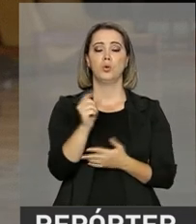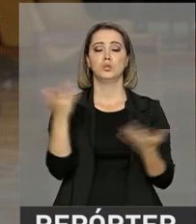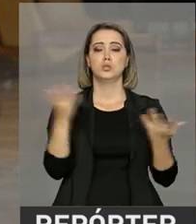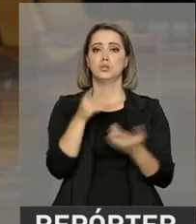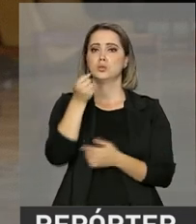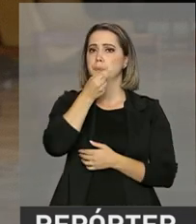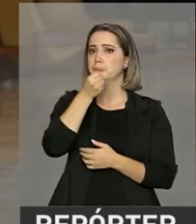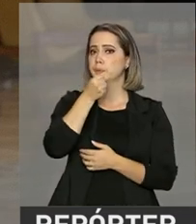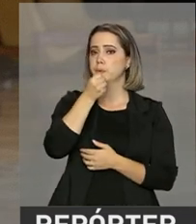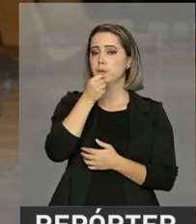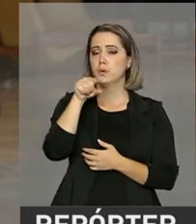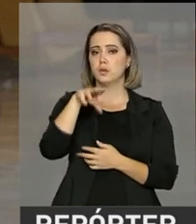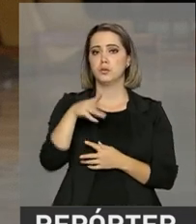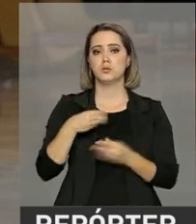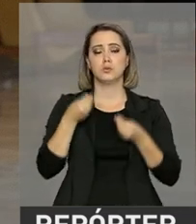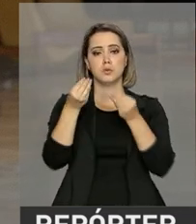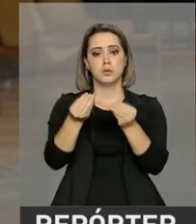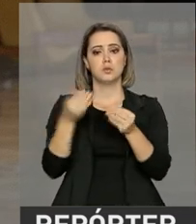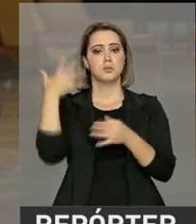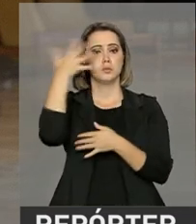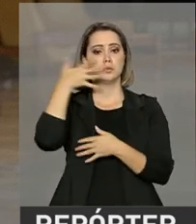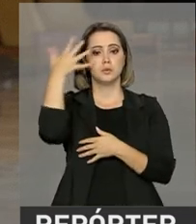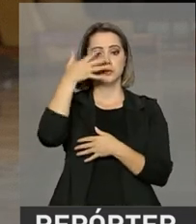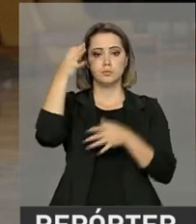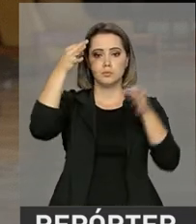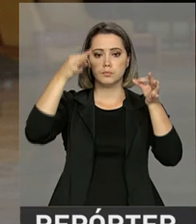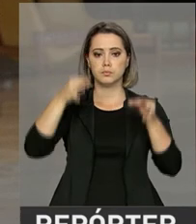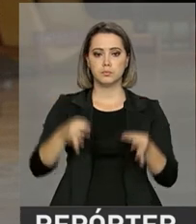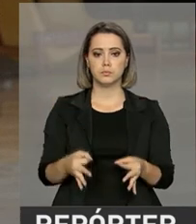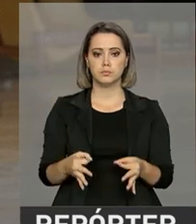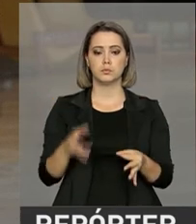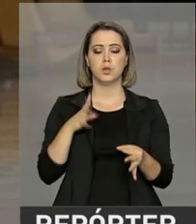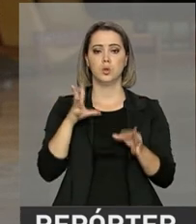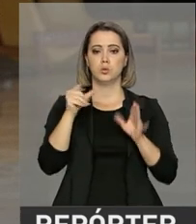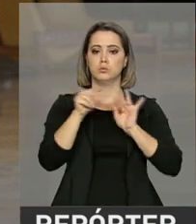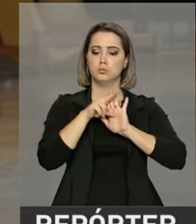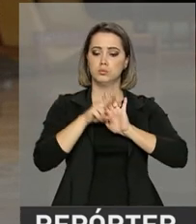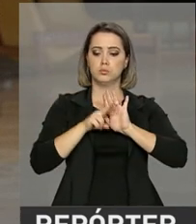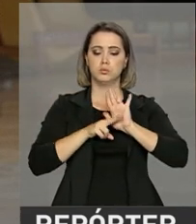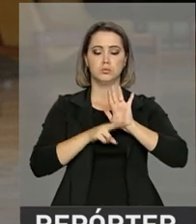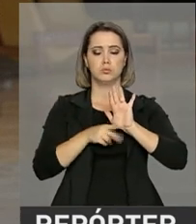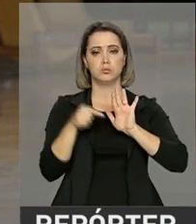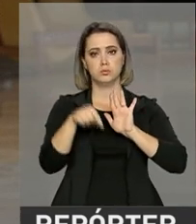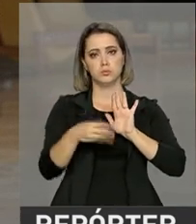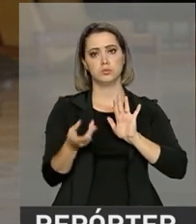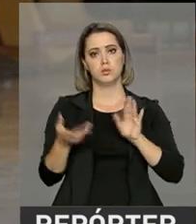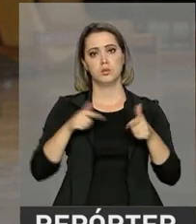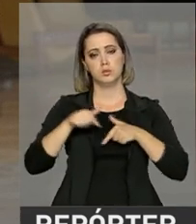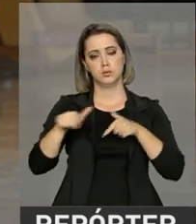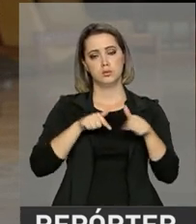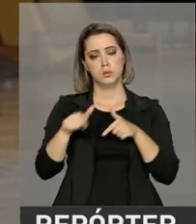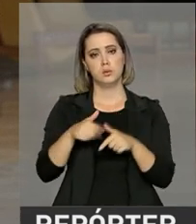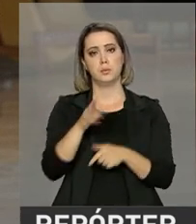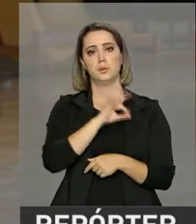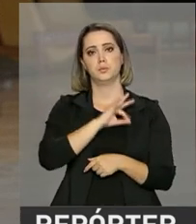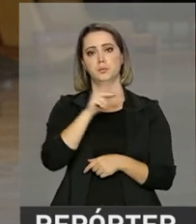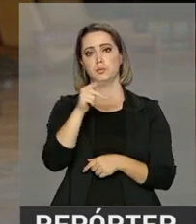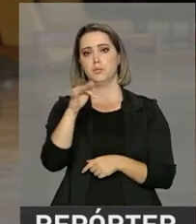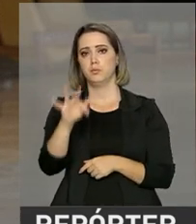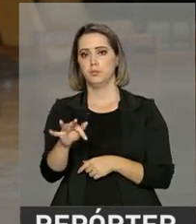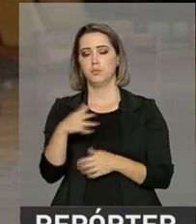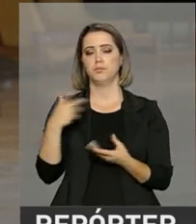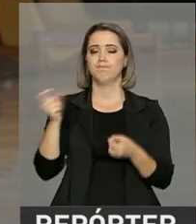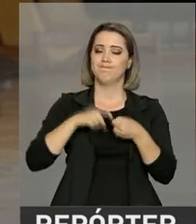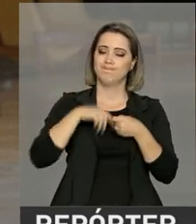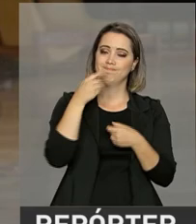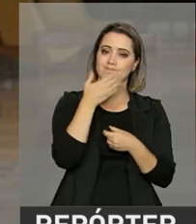imprensa aqui em Brasília para dar mais esclarecimento sobre as medidas em relação à operação da Polícia Federal. Eu volto com